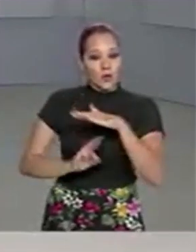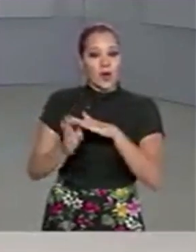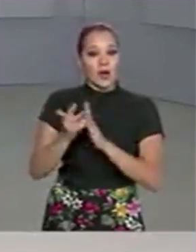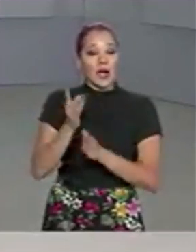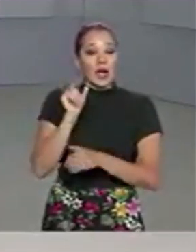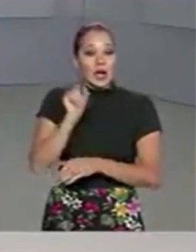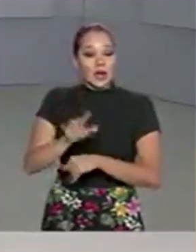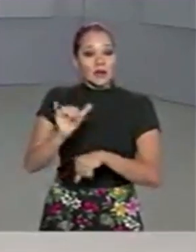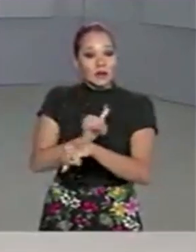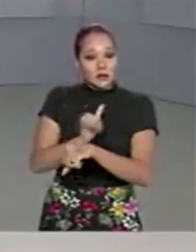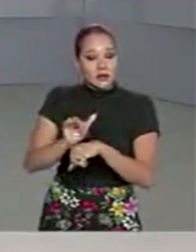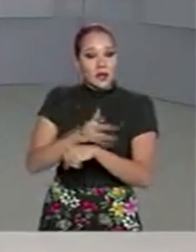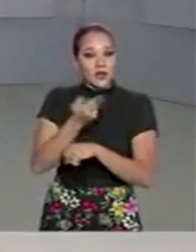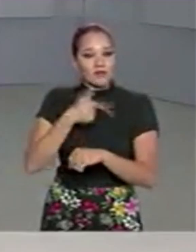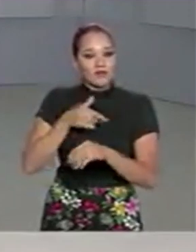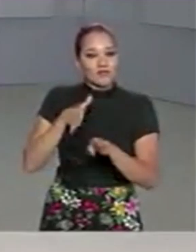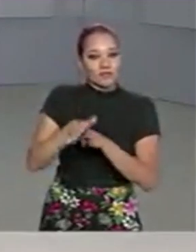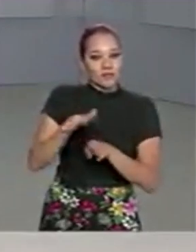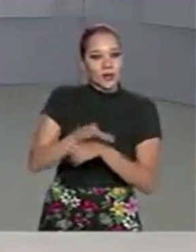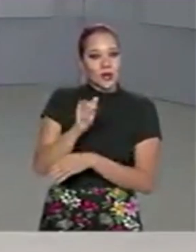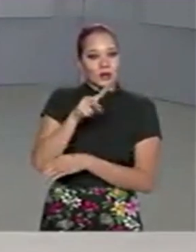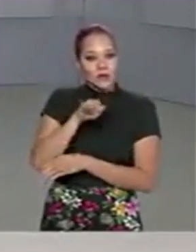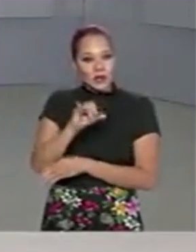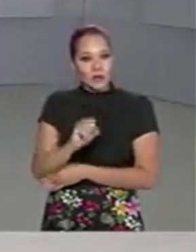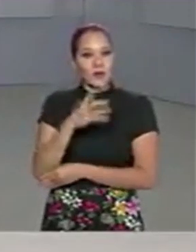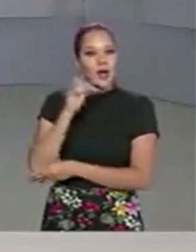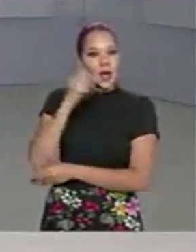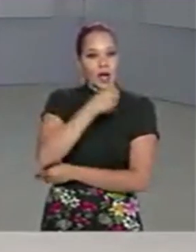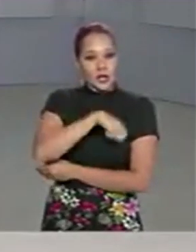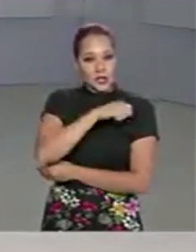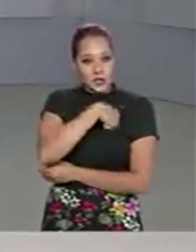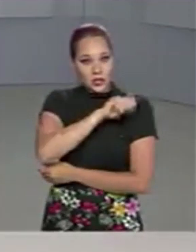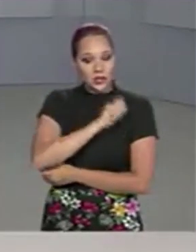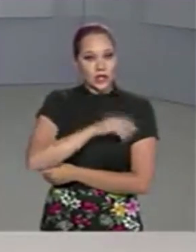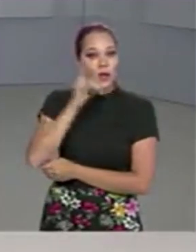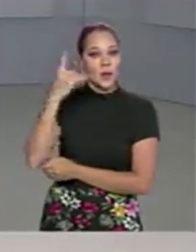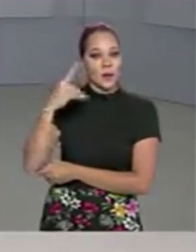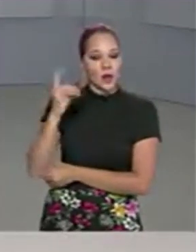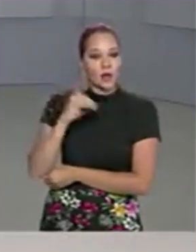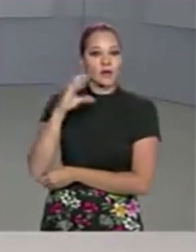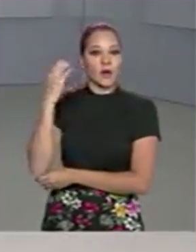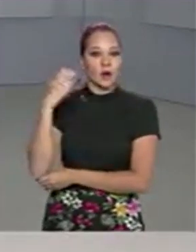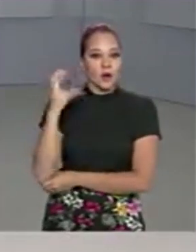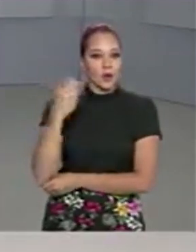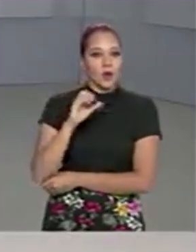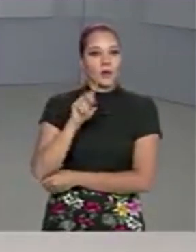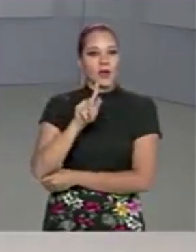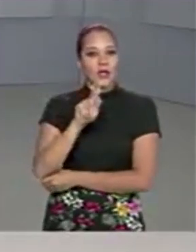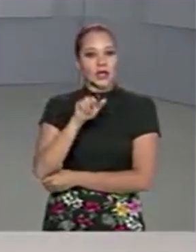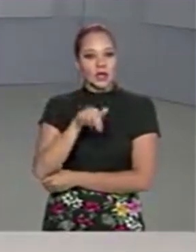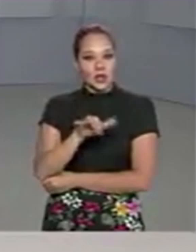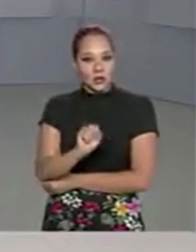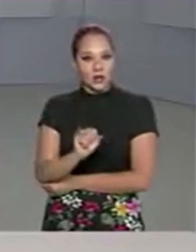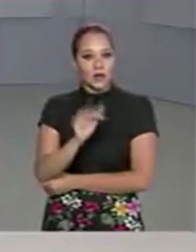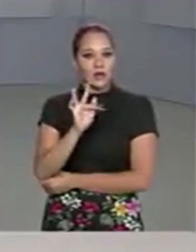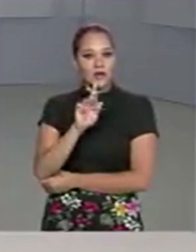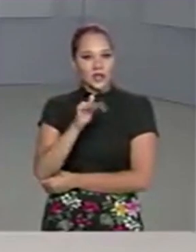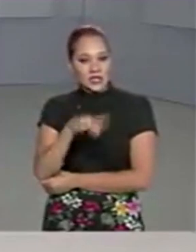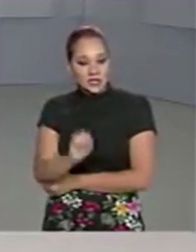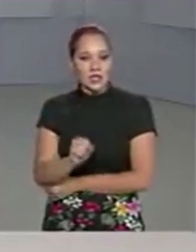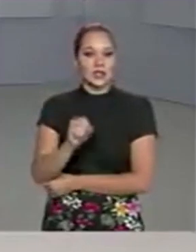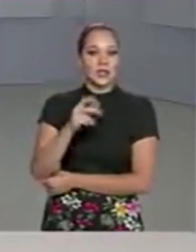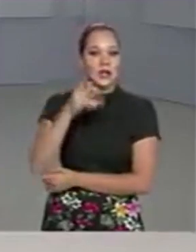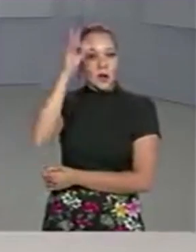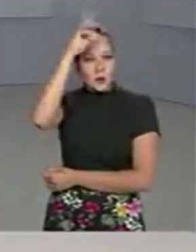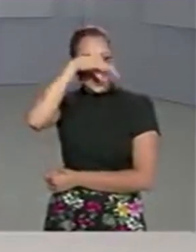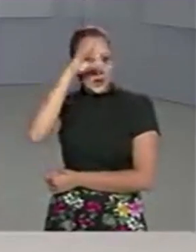A medida que segue recomendação da Anvisa vale para Argentina, Bolívia, Colômbia, Guiana Francesa, Guiana, Paraguai,